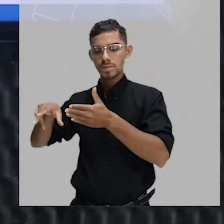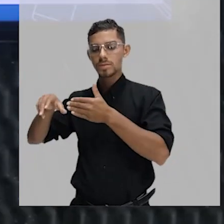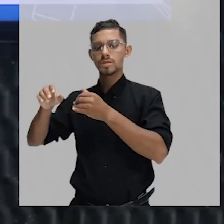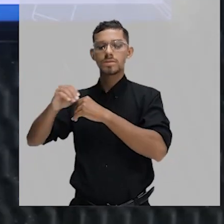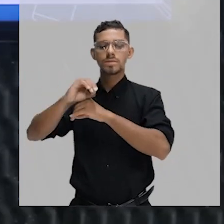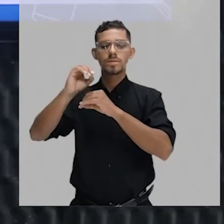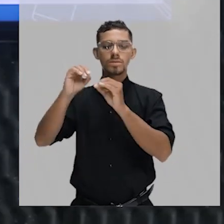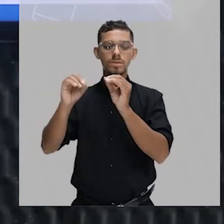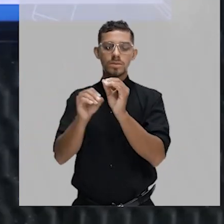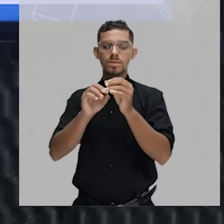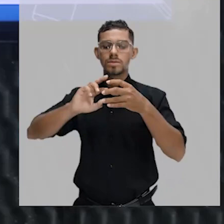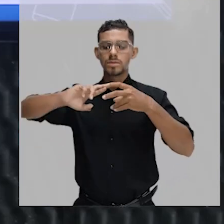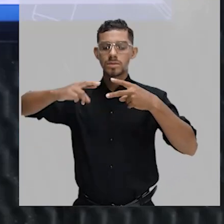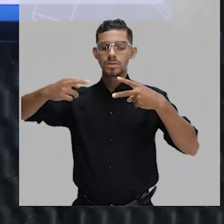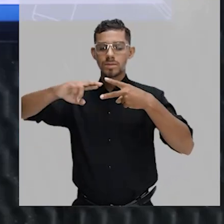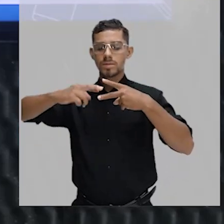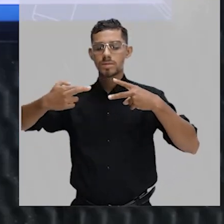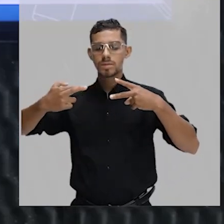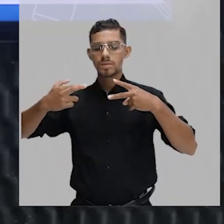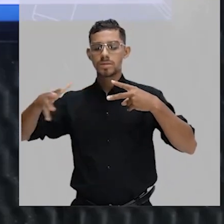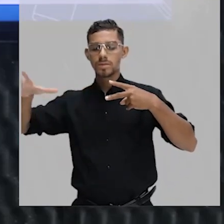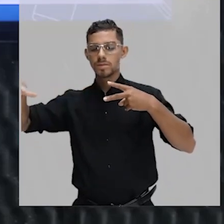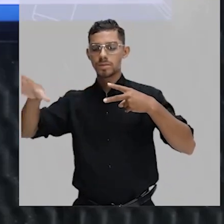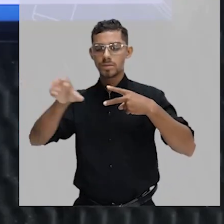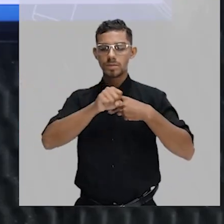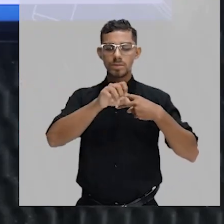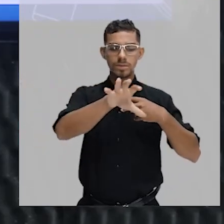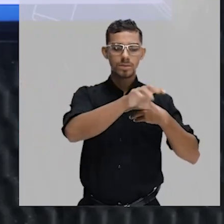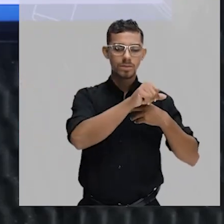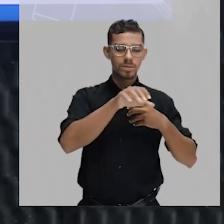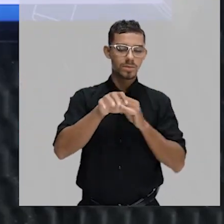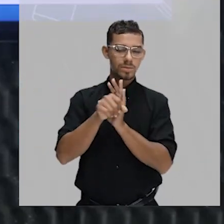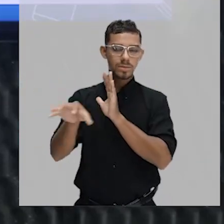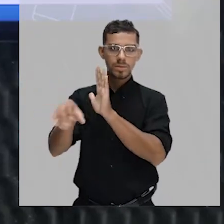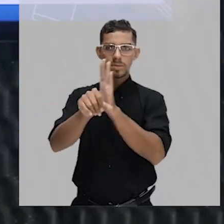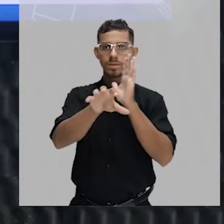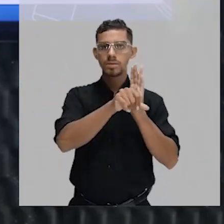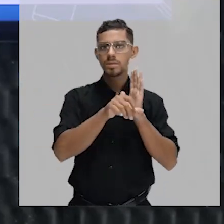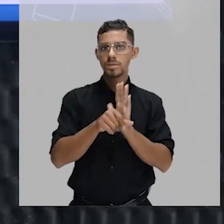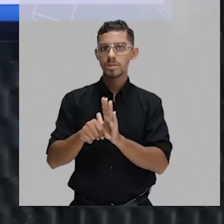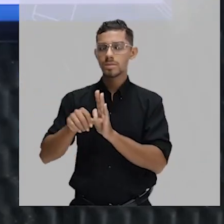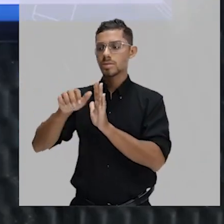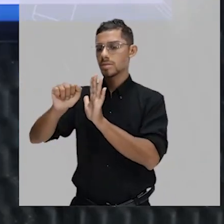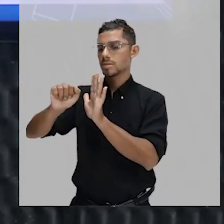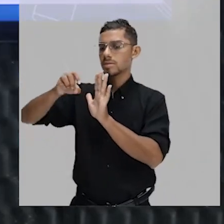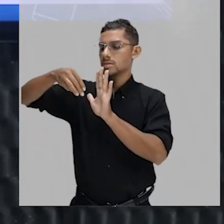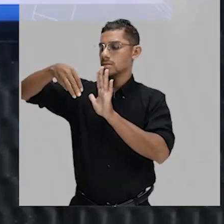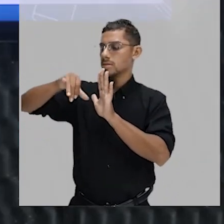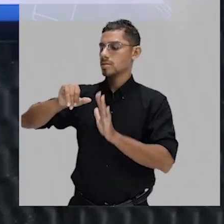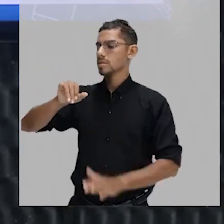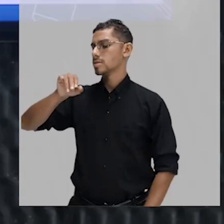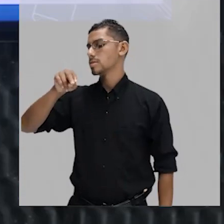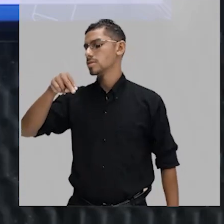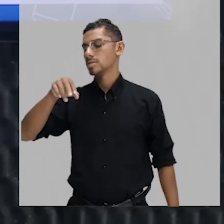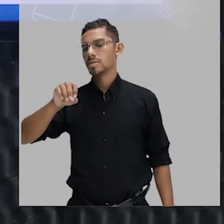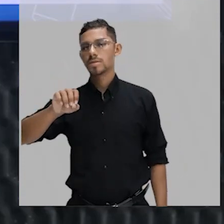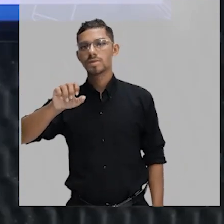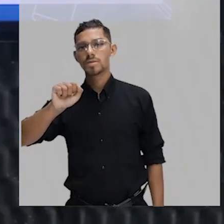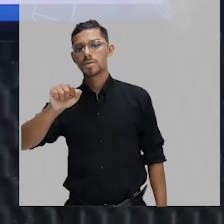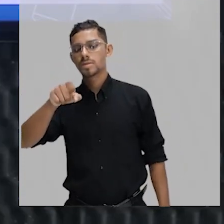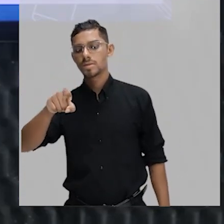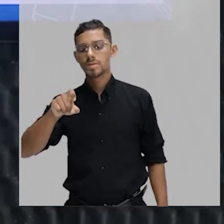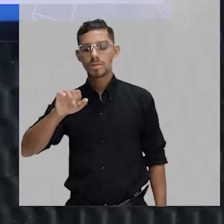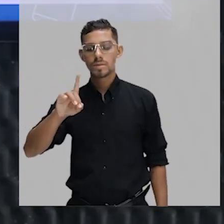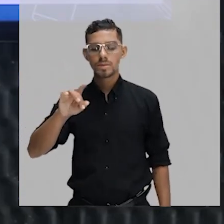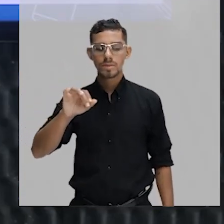RNA transportador vão trazer aminoácidos até essa enzima RNA polimerase